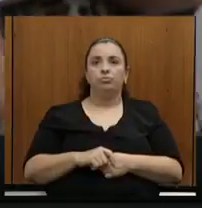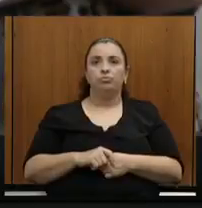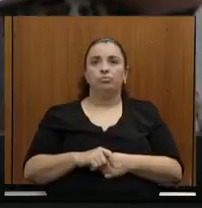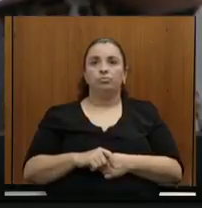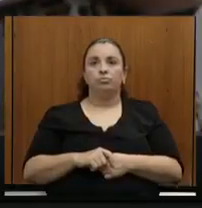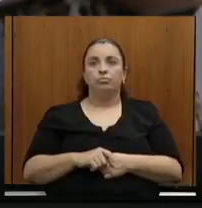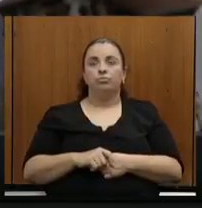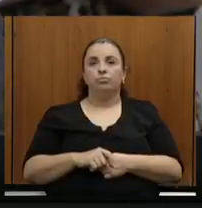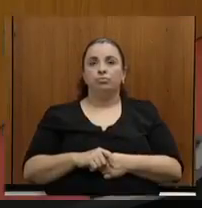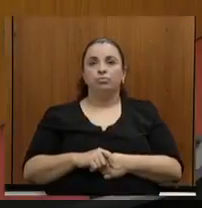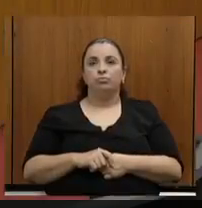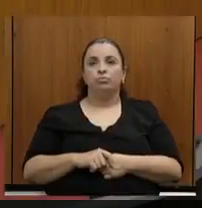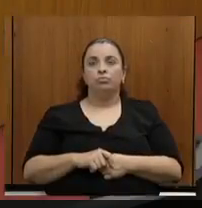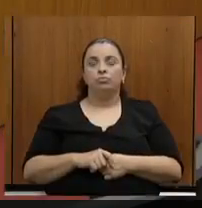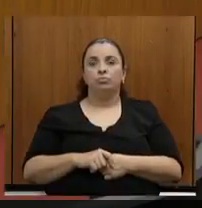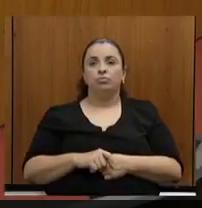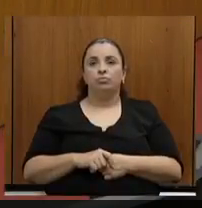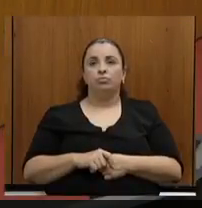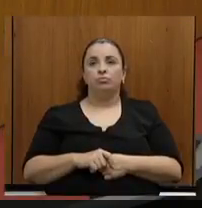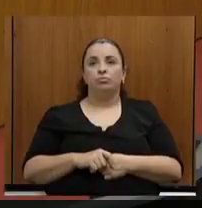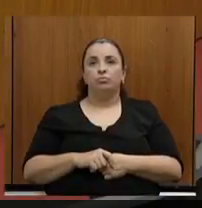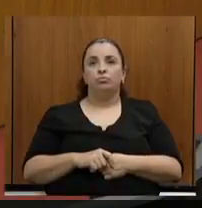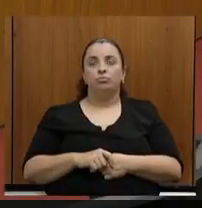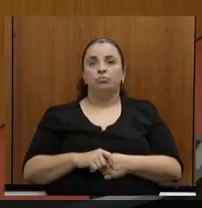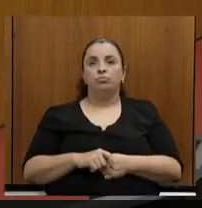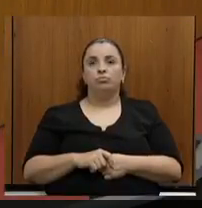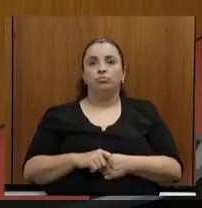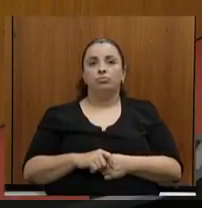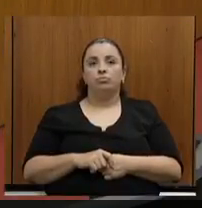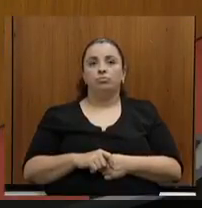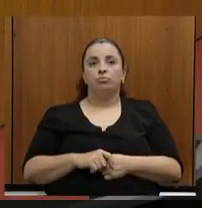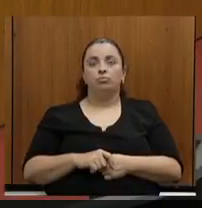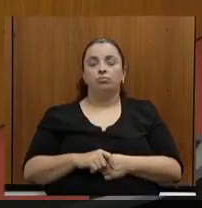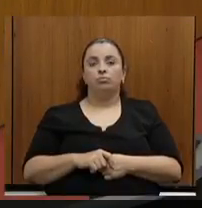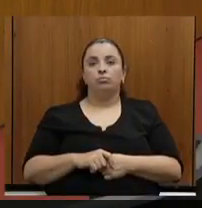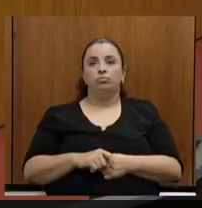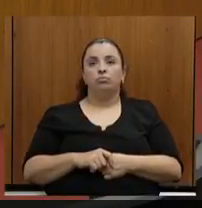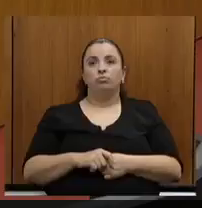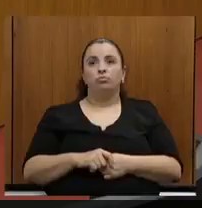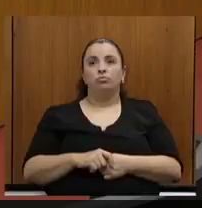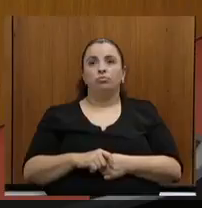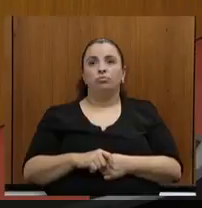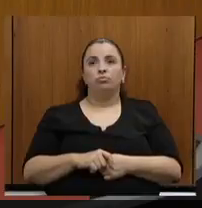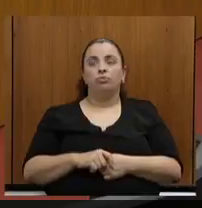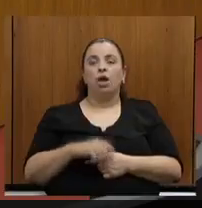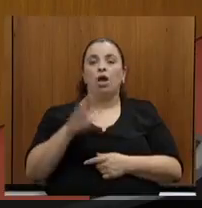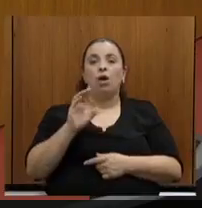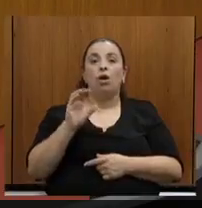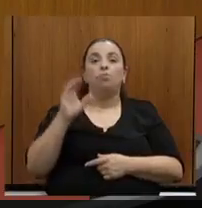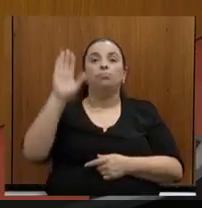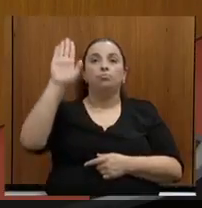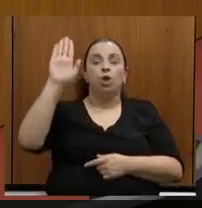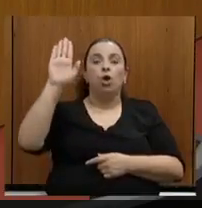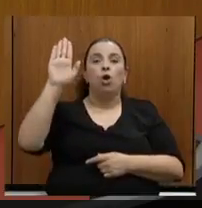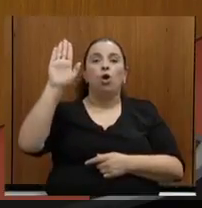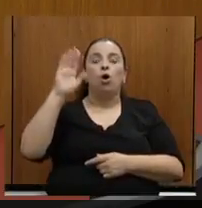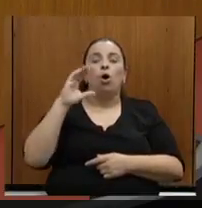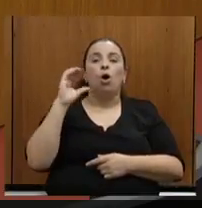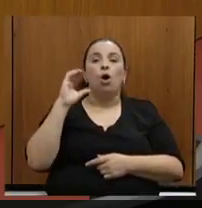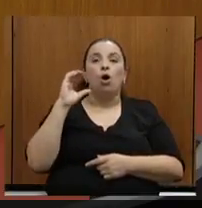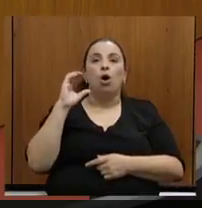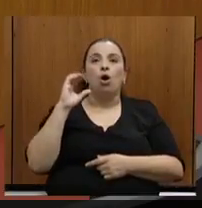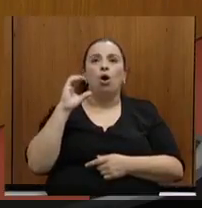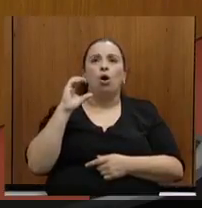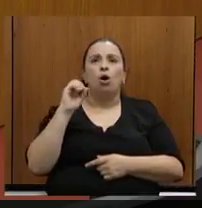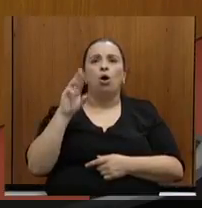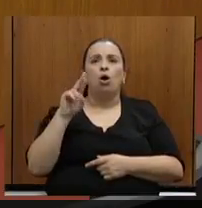Tem. Tem mais dois. O deputado está aí? Pela ordem, pela ordem, seu presidente. Posso ler isso aqui primeiro? Ok. Tem mais um